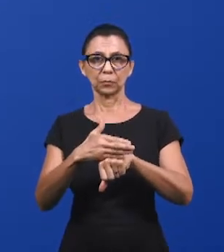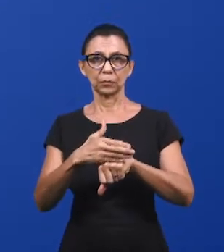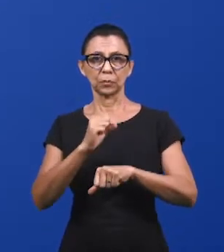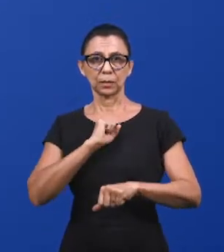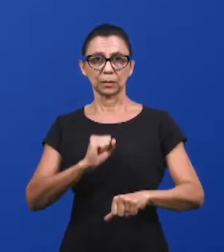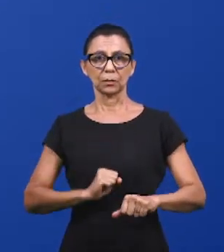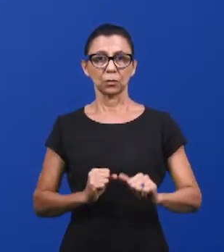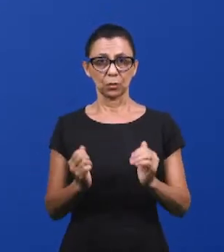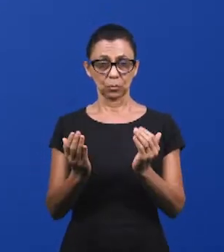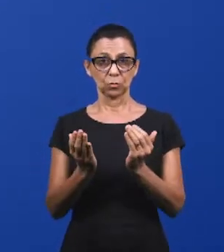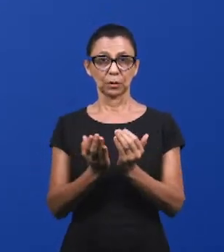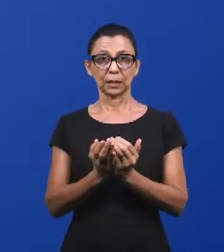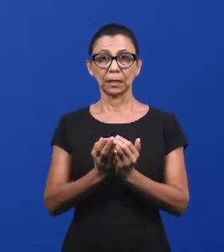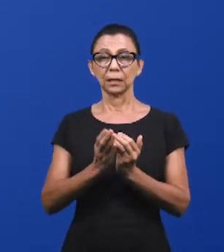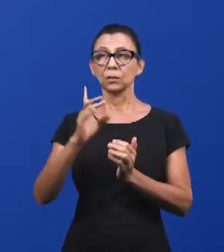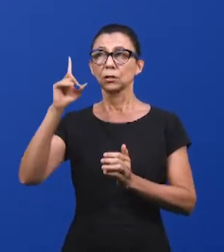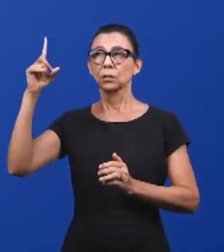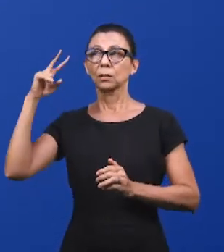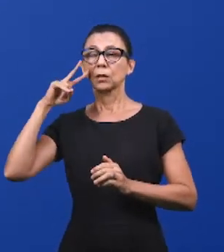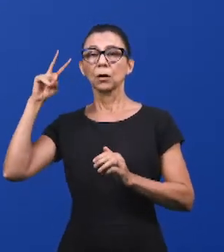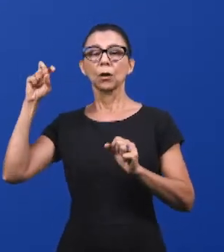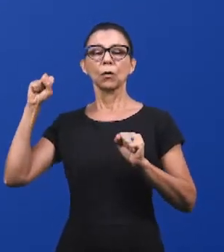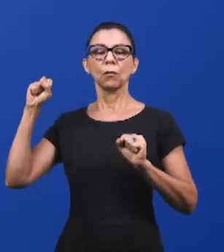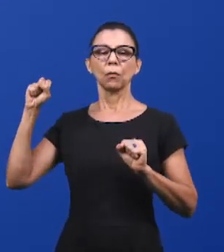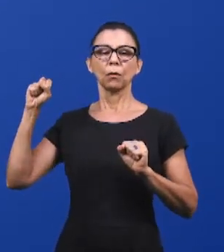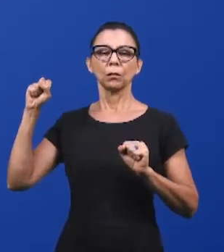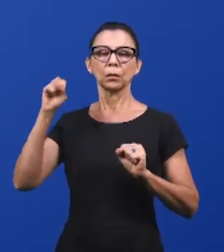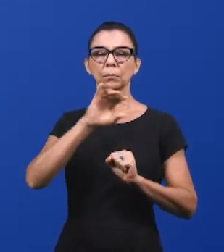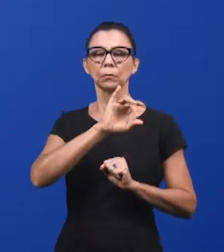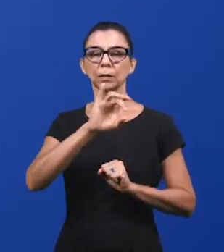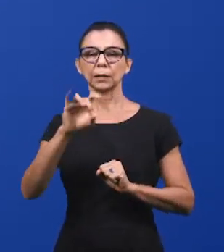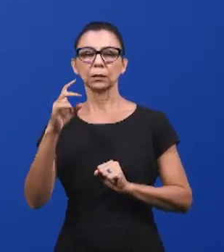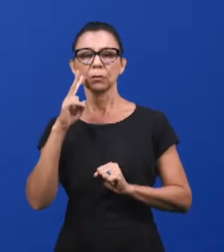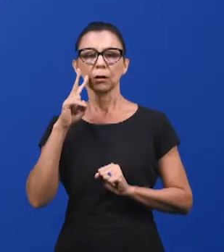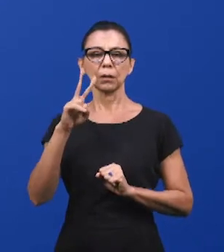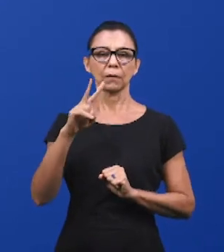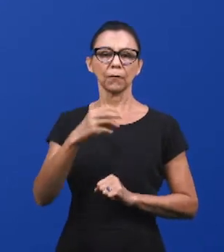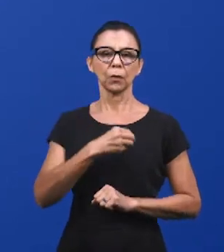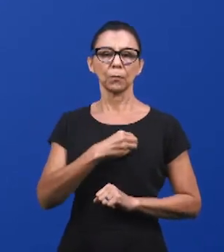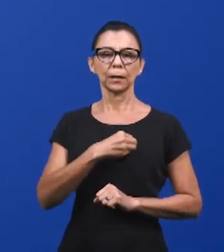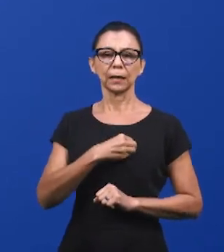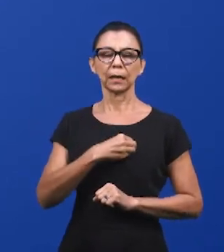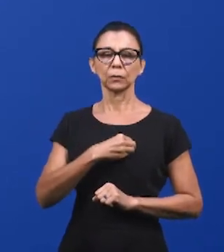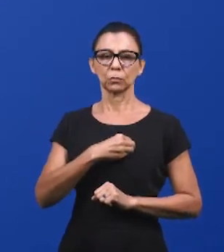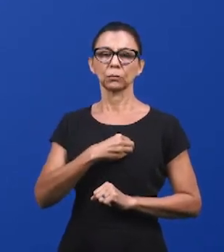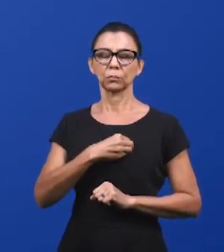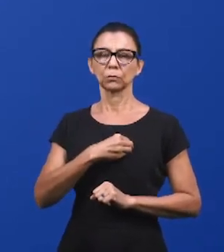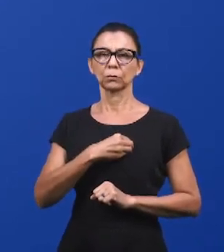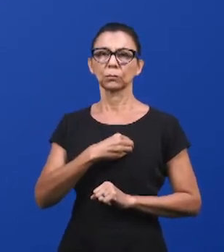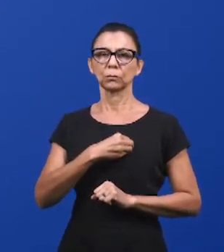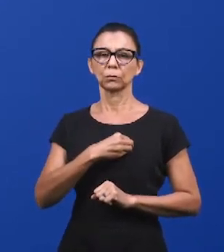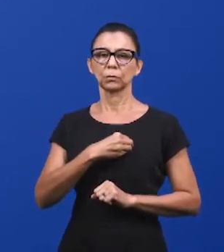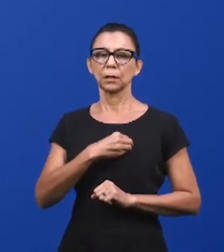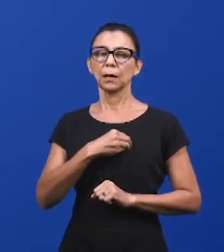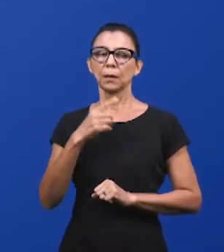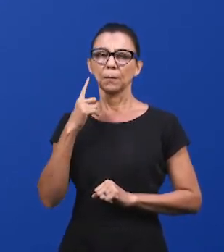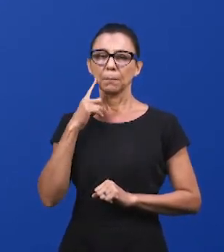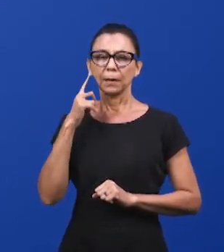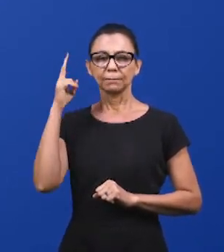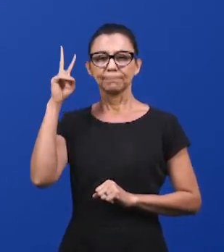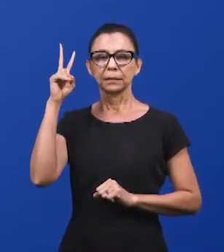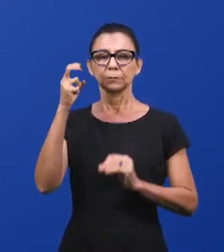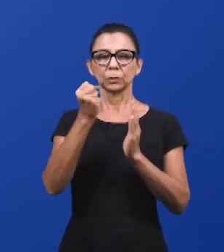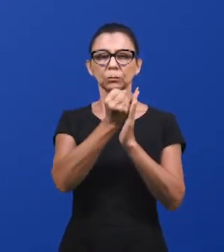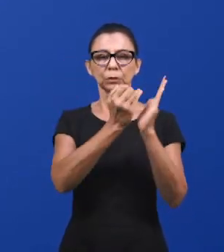Deus, lá da eternidade, ele olha para nós e ouve a voz do pecador. Mas ele vê sobre as nossas vidas o sangue de Jesus.